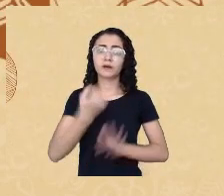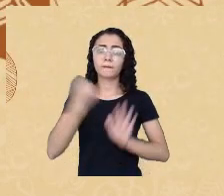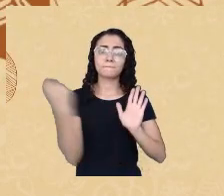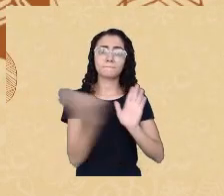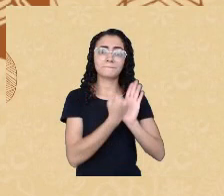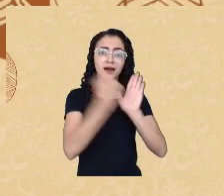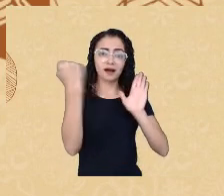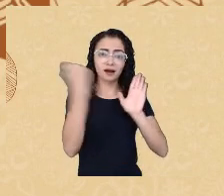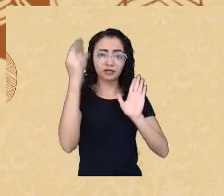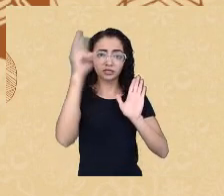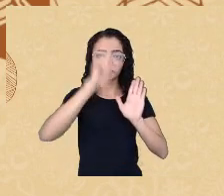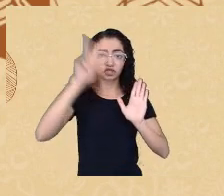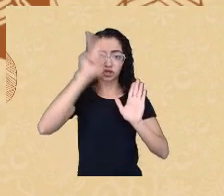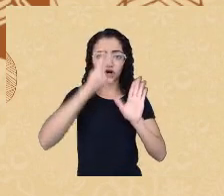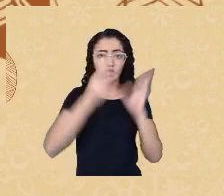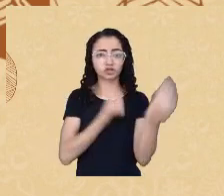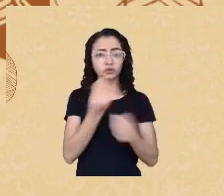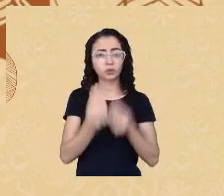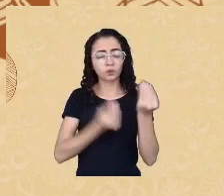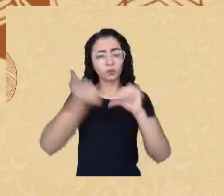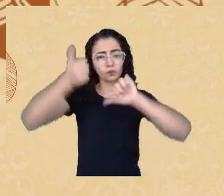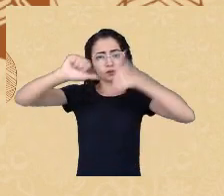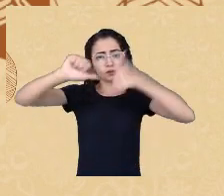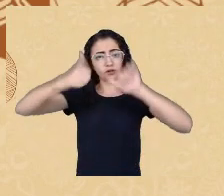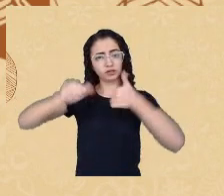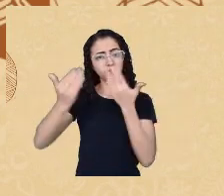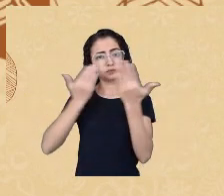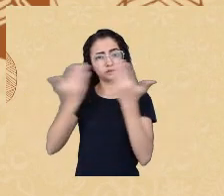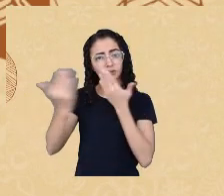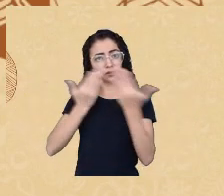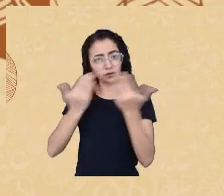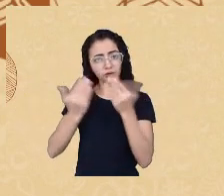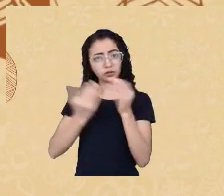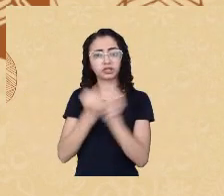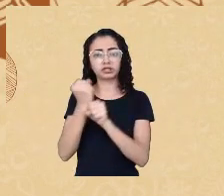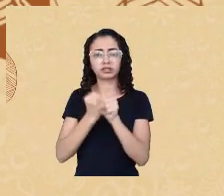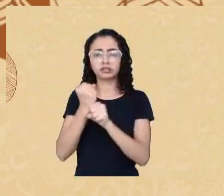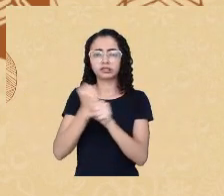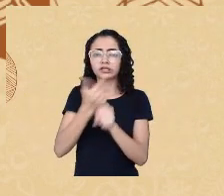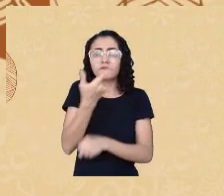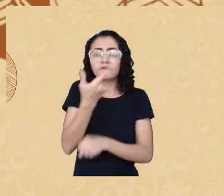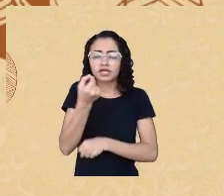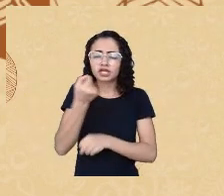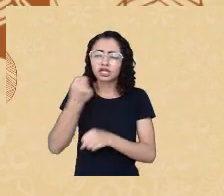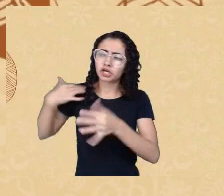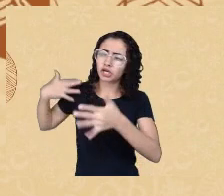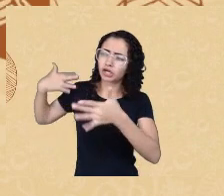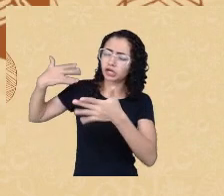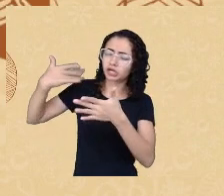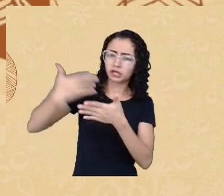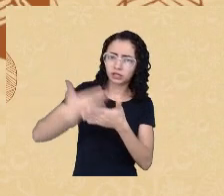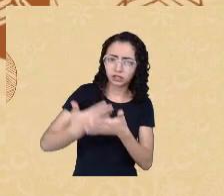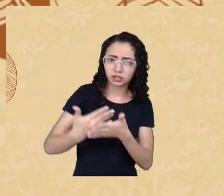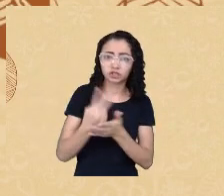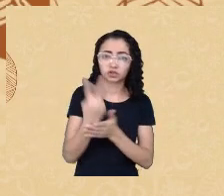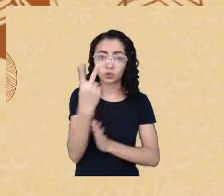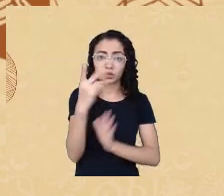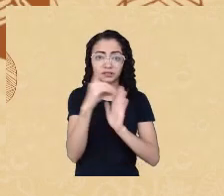psicológica acontecidos nos últimos 20 anos. São duas décadas aí que marcam algumas